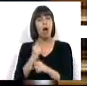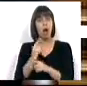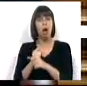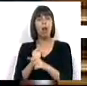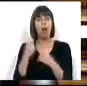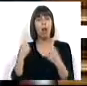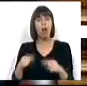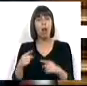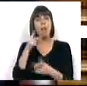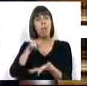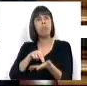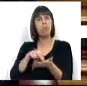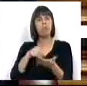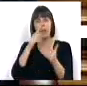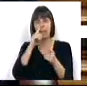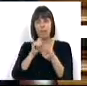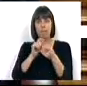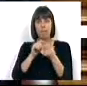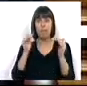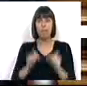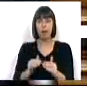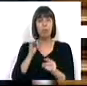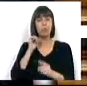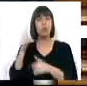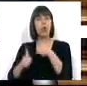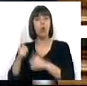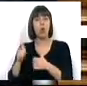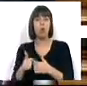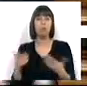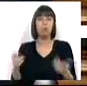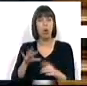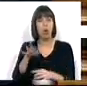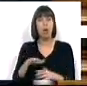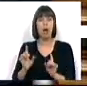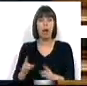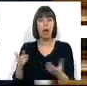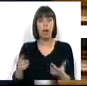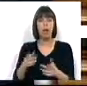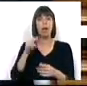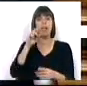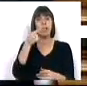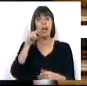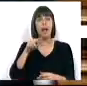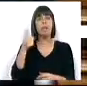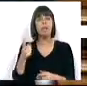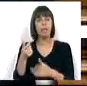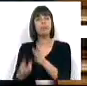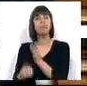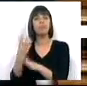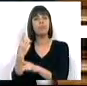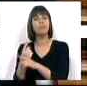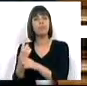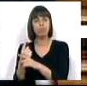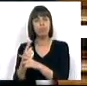que tenha a prescrição minoritária no consórcio concorrente, o que aliás é o caso. Ora, a TMB é constituída